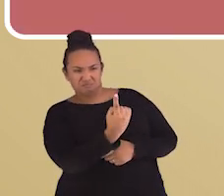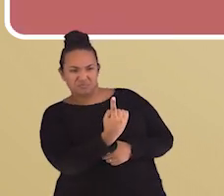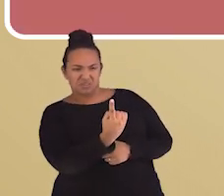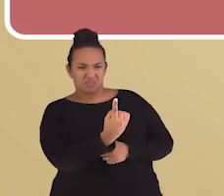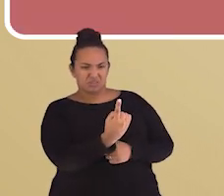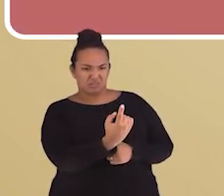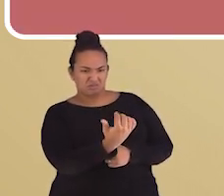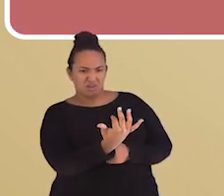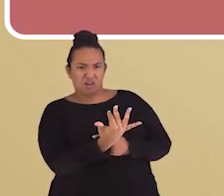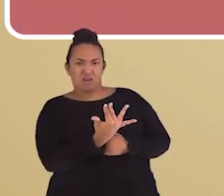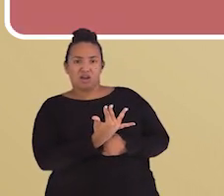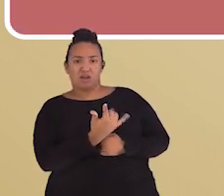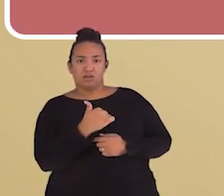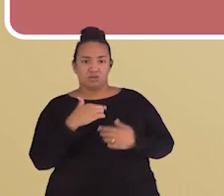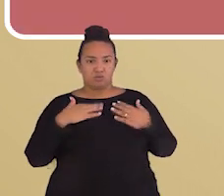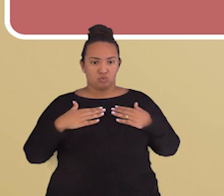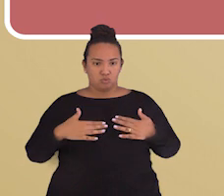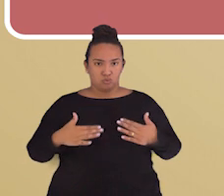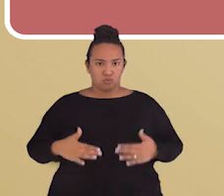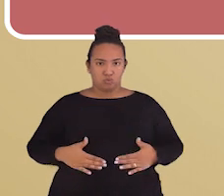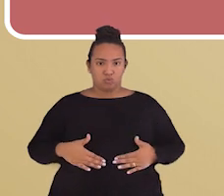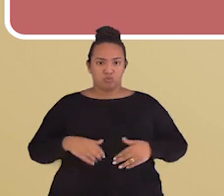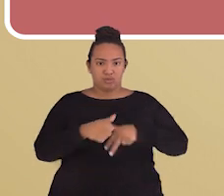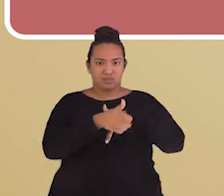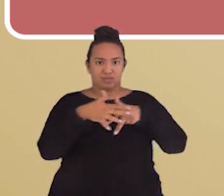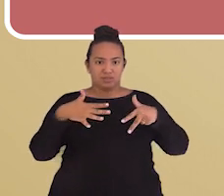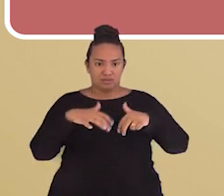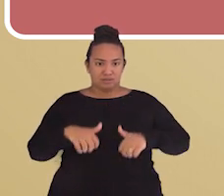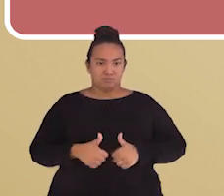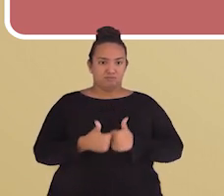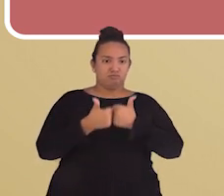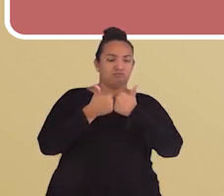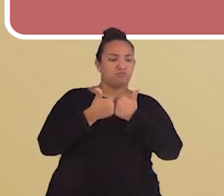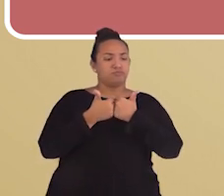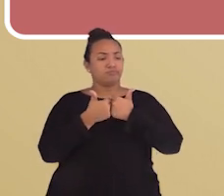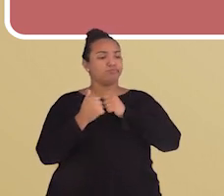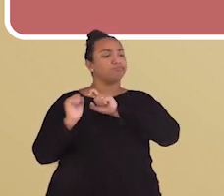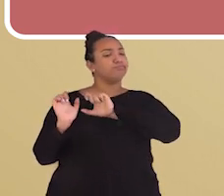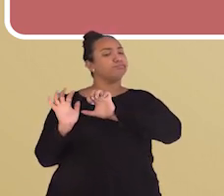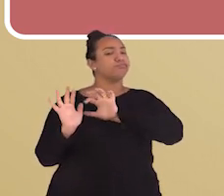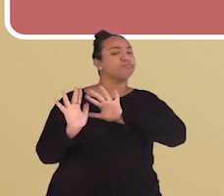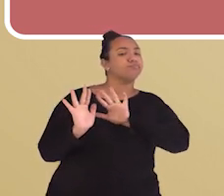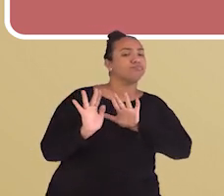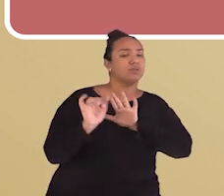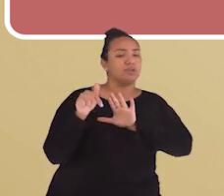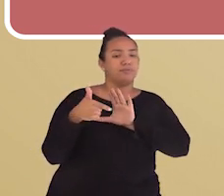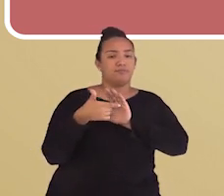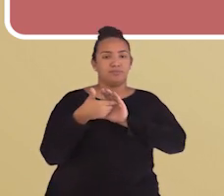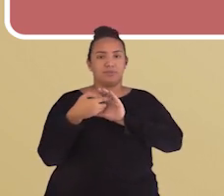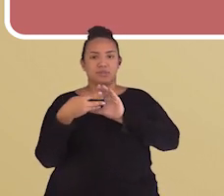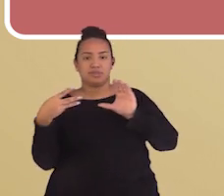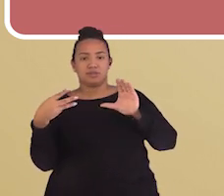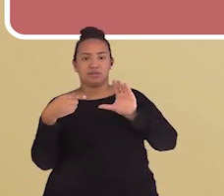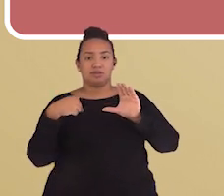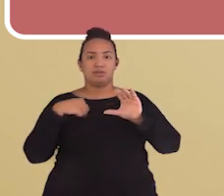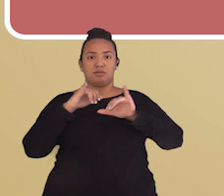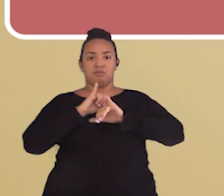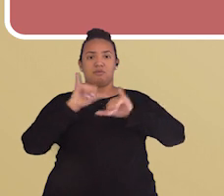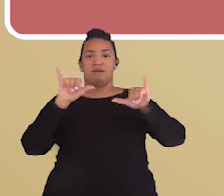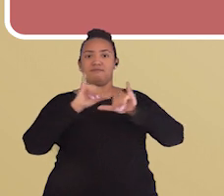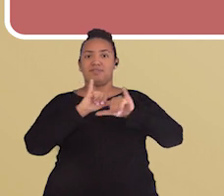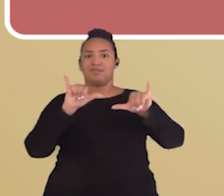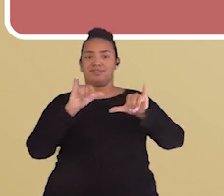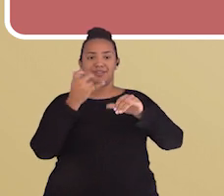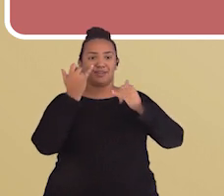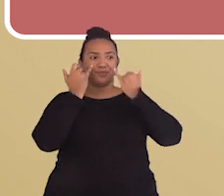corpo, o sistema imunológico que está sempre em alerta chega junto para conhecer o inimigo. Essas células, em seguida, disparam um alarme